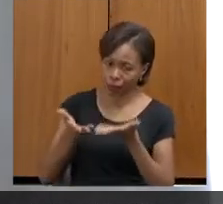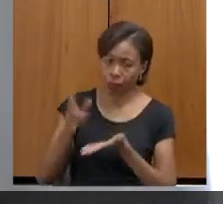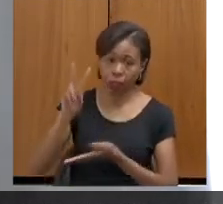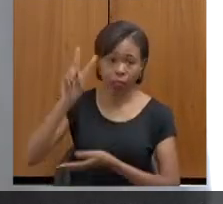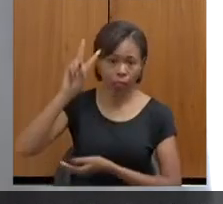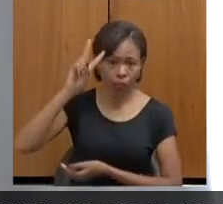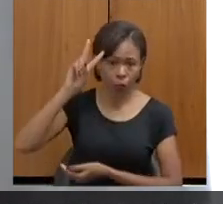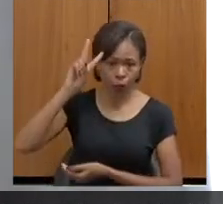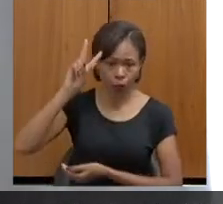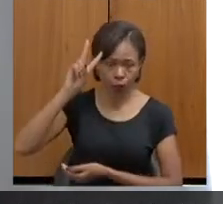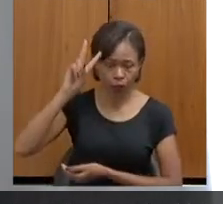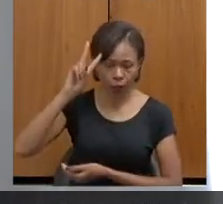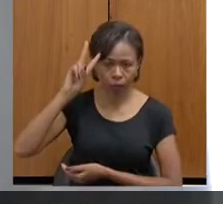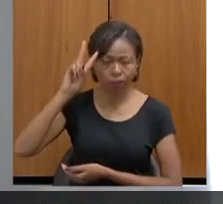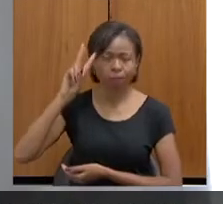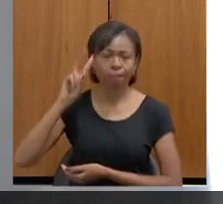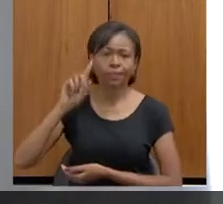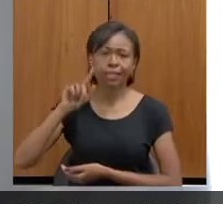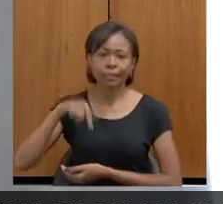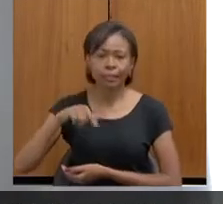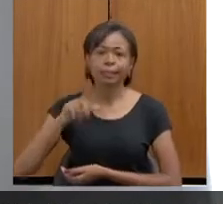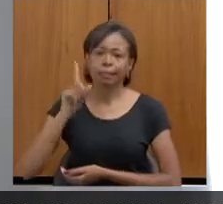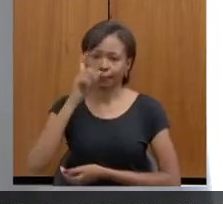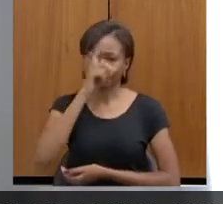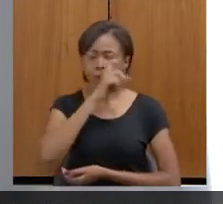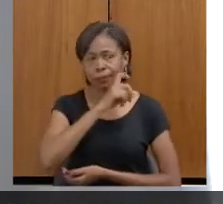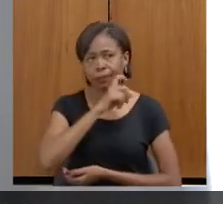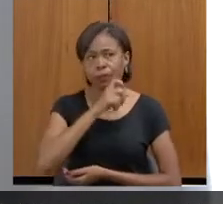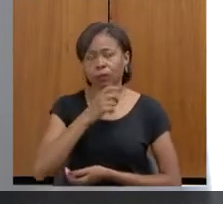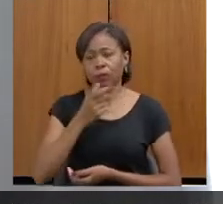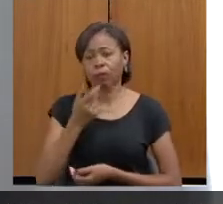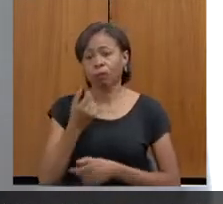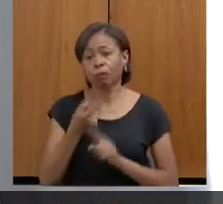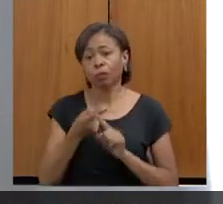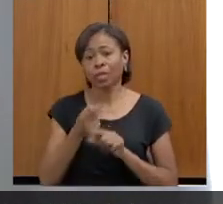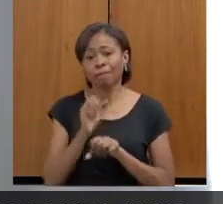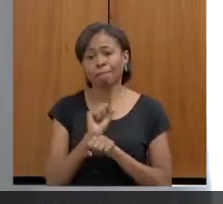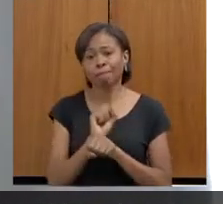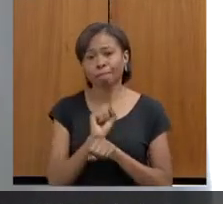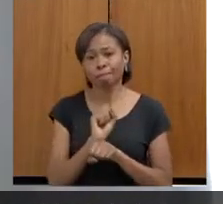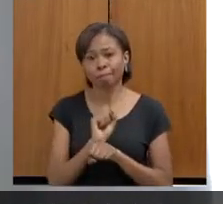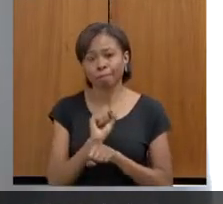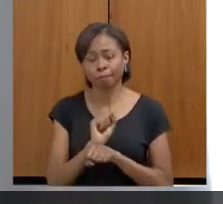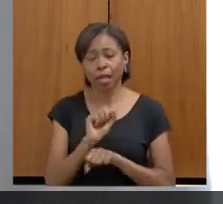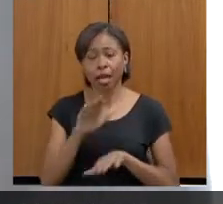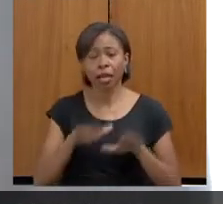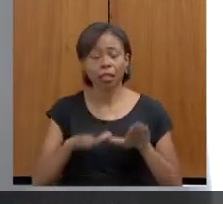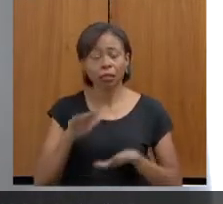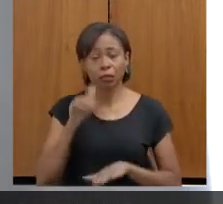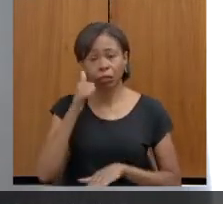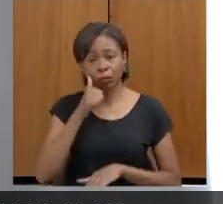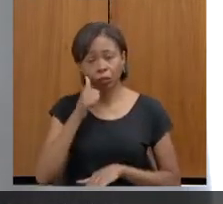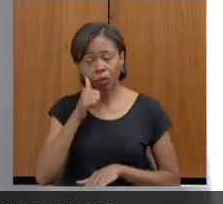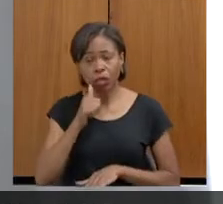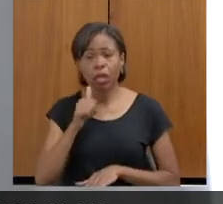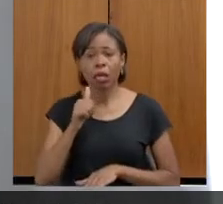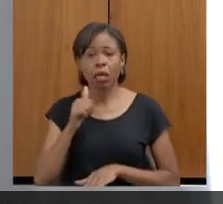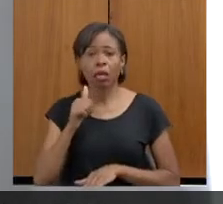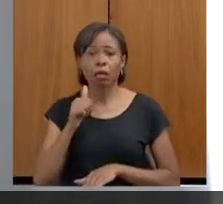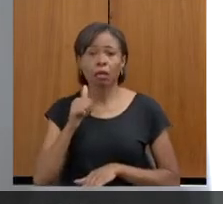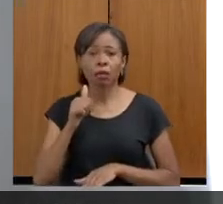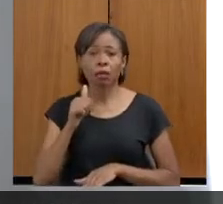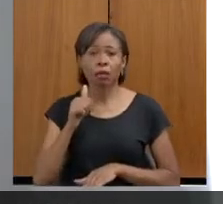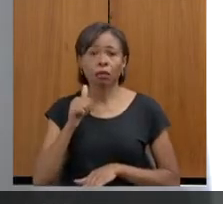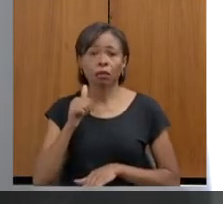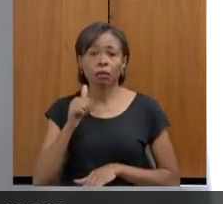esse fator dificultador, às vezes, talvez essa espera que a mulher tem que ter na unidade policial, mas a gente está tentando fazer